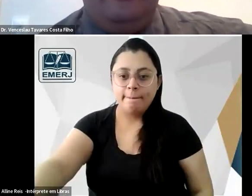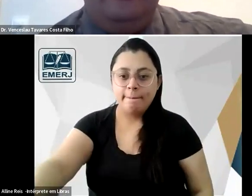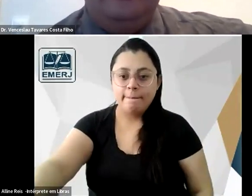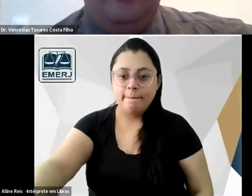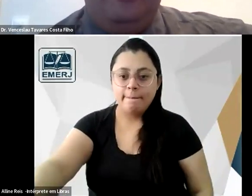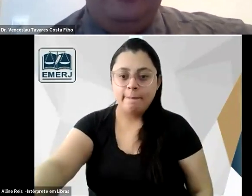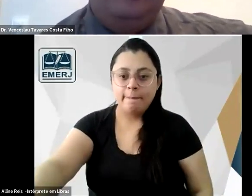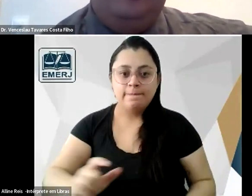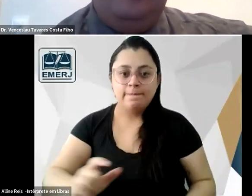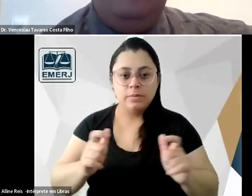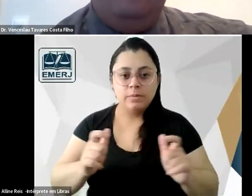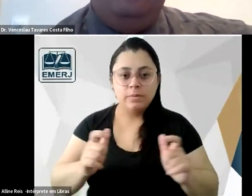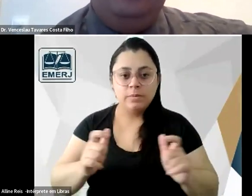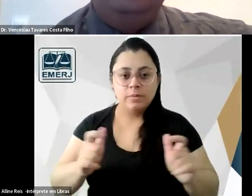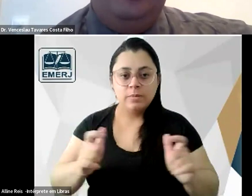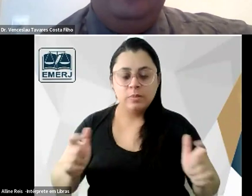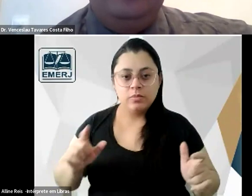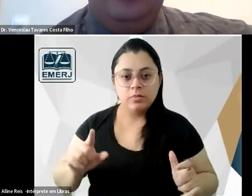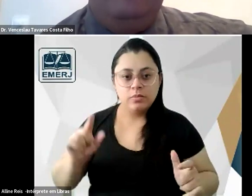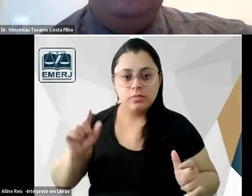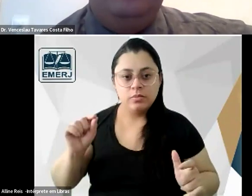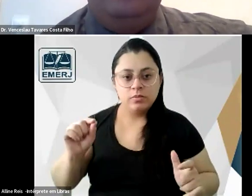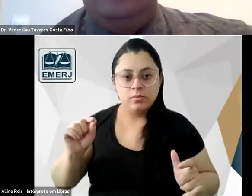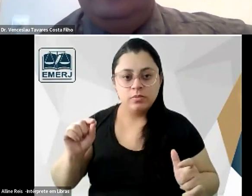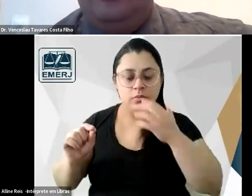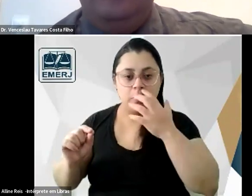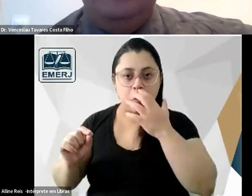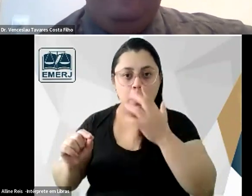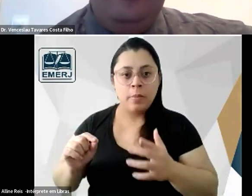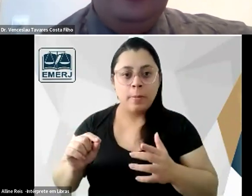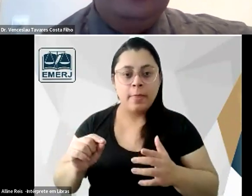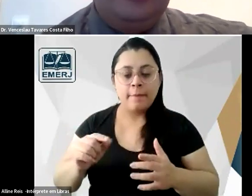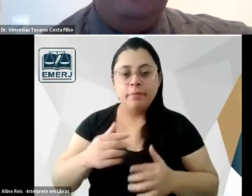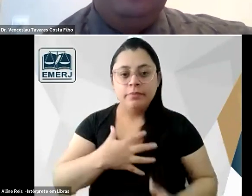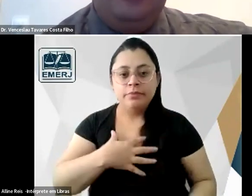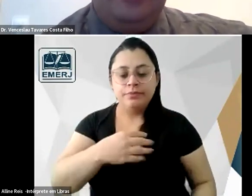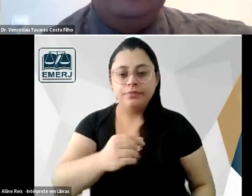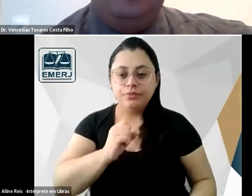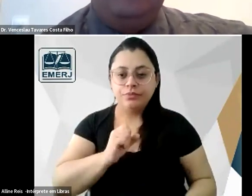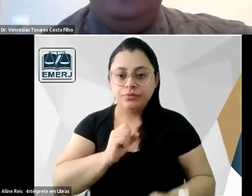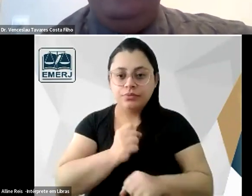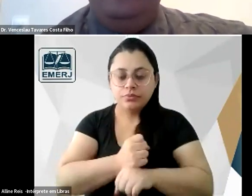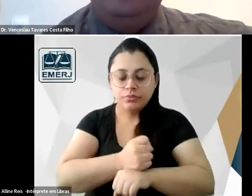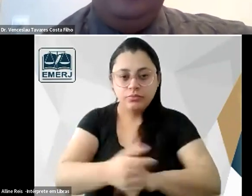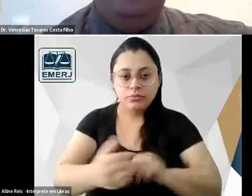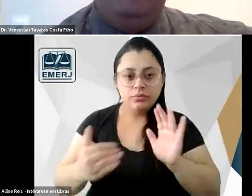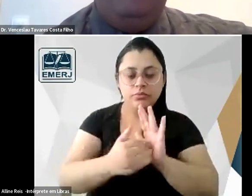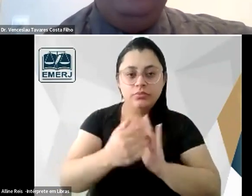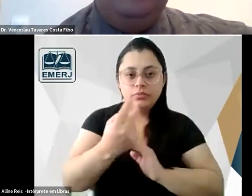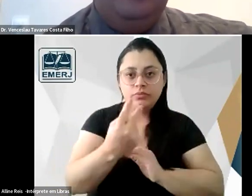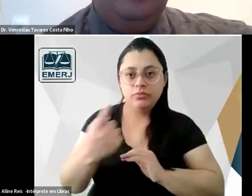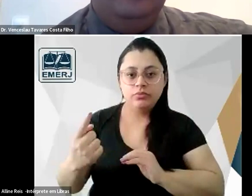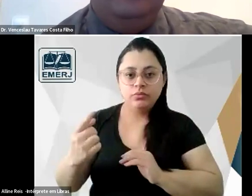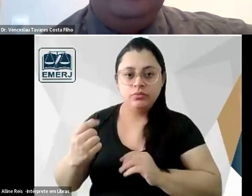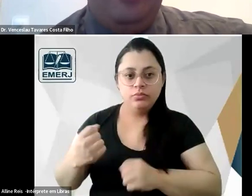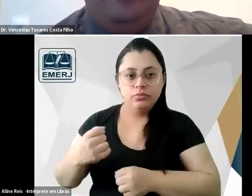os jovens ingênuos os filhos de escravas até os 21 anos e aí Tobias